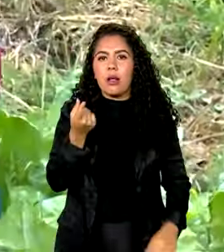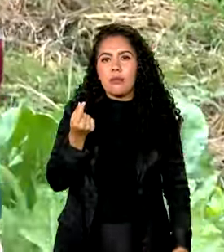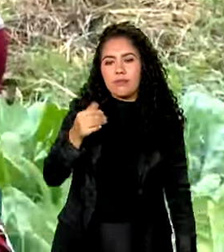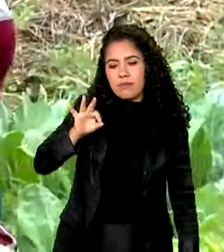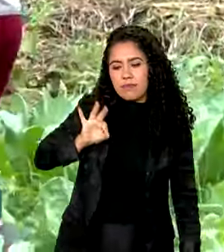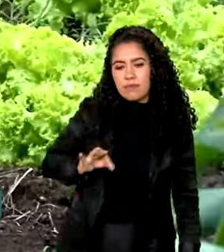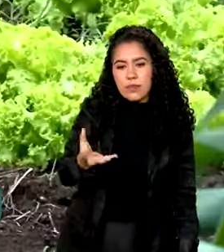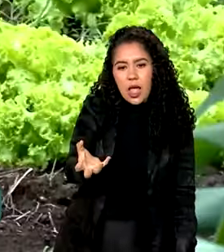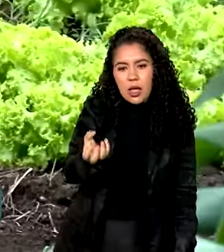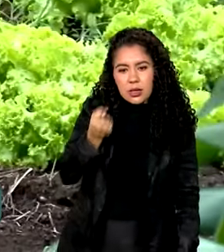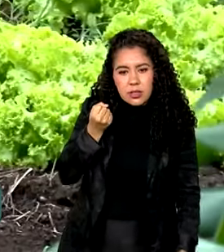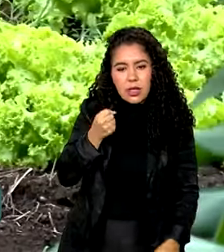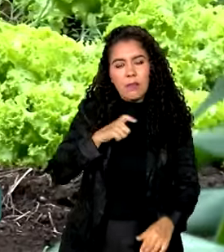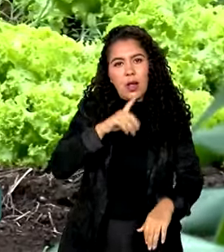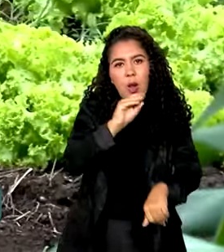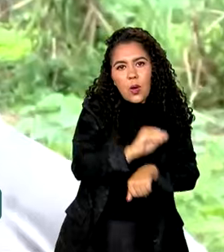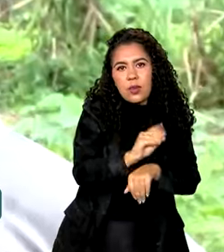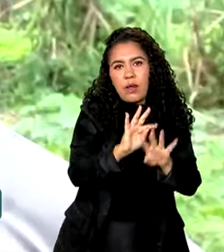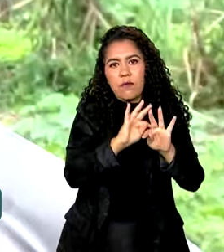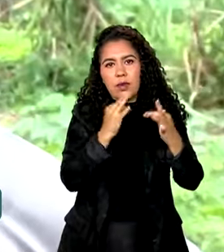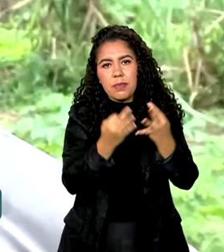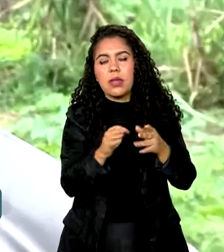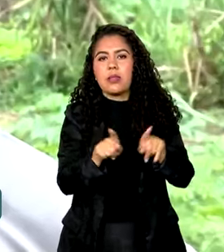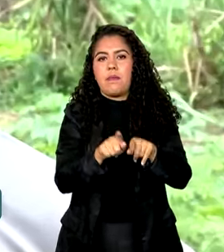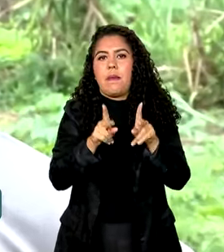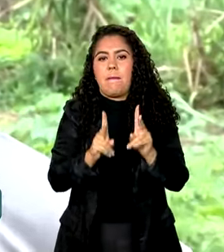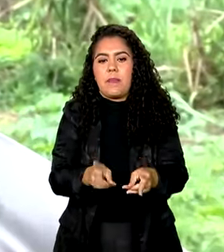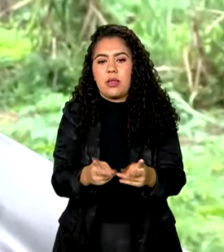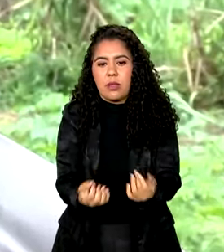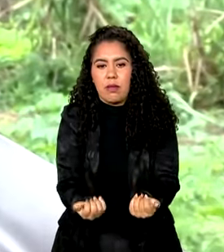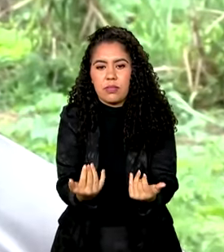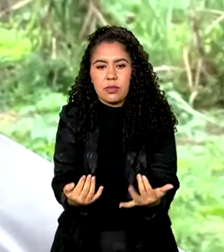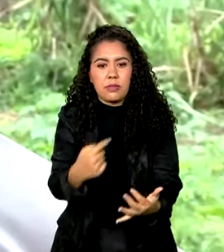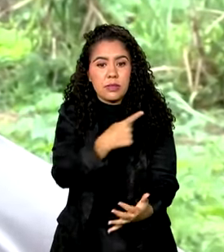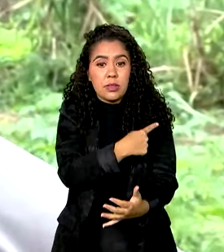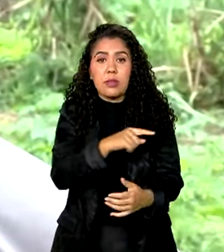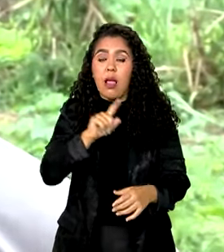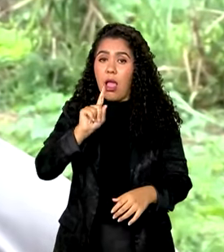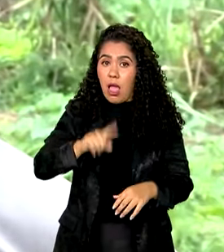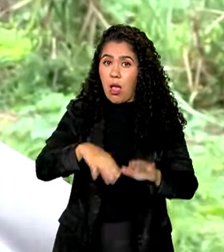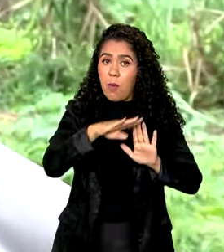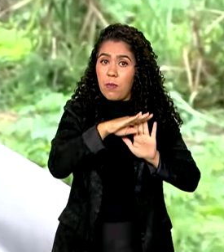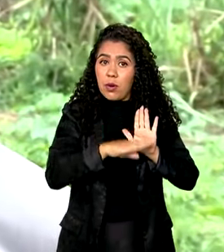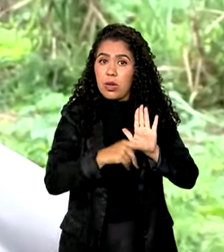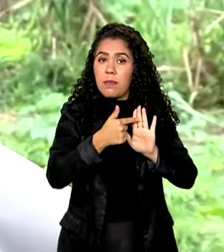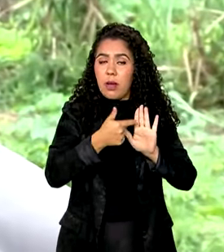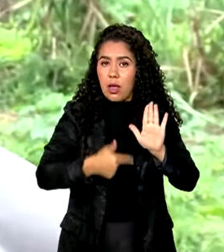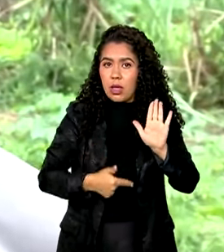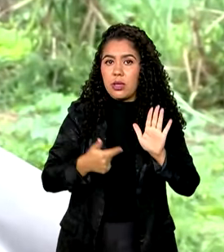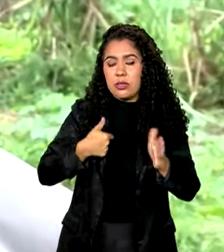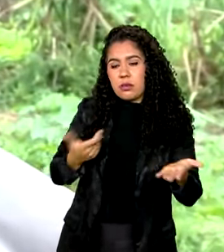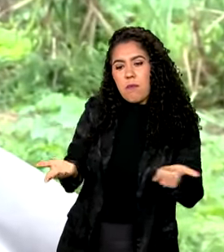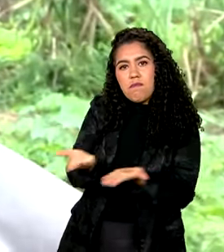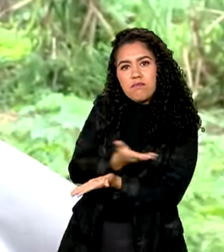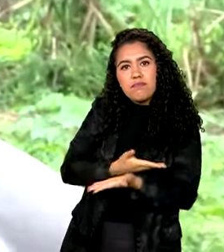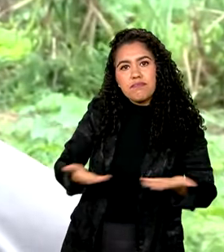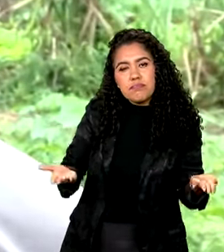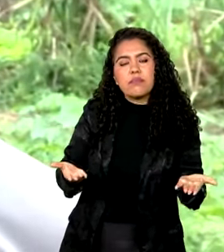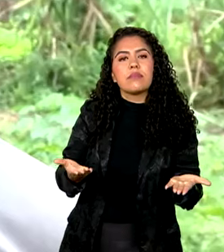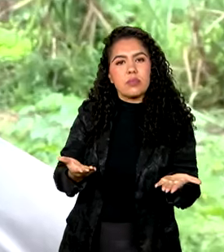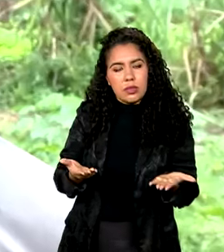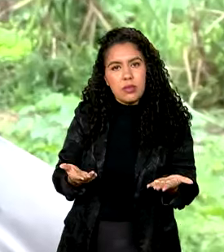família e a manter a produção. É um programa de mão dupla. Ela fortalece o agricultor que está no campo,